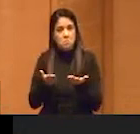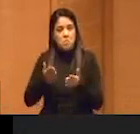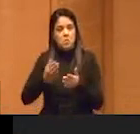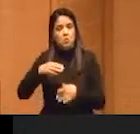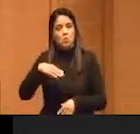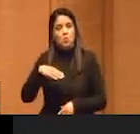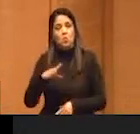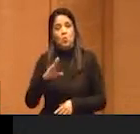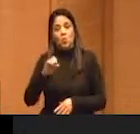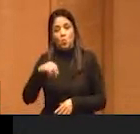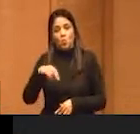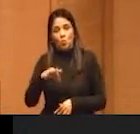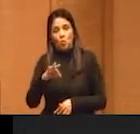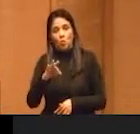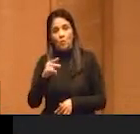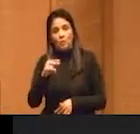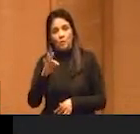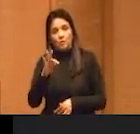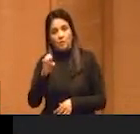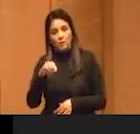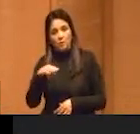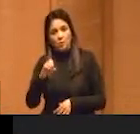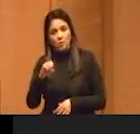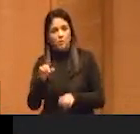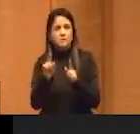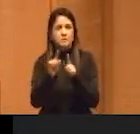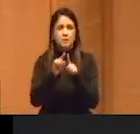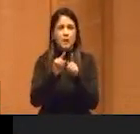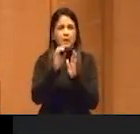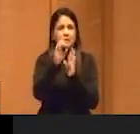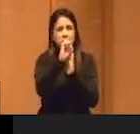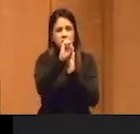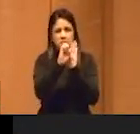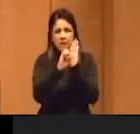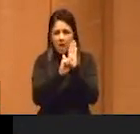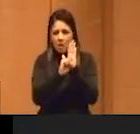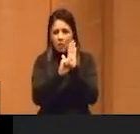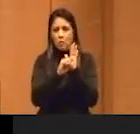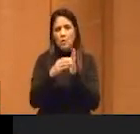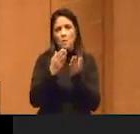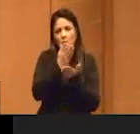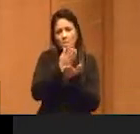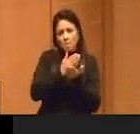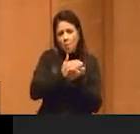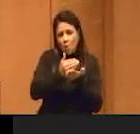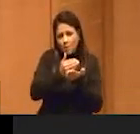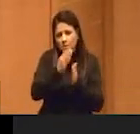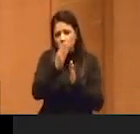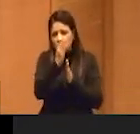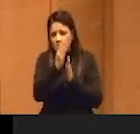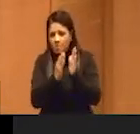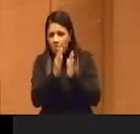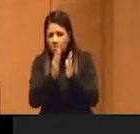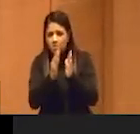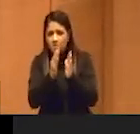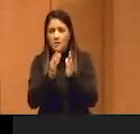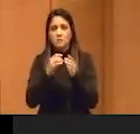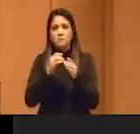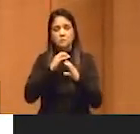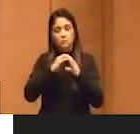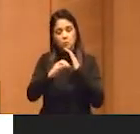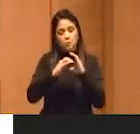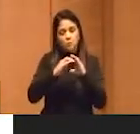vai falar isso lá no meio do século, no começo e meio do século na questão da telecomunicação,